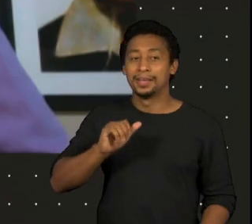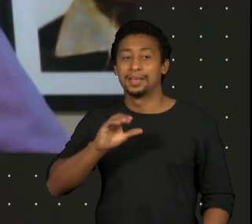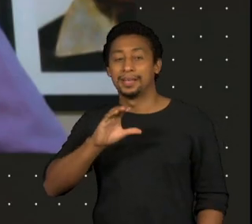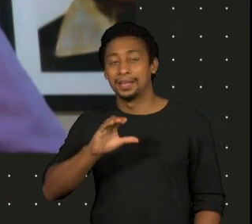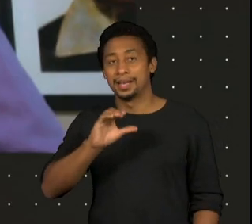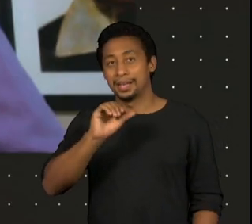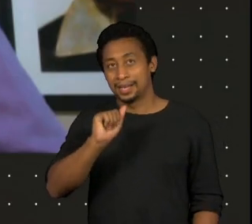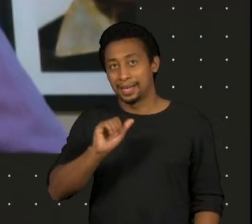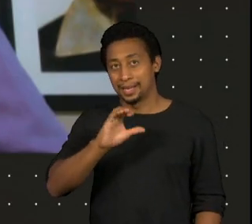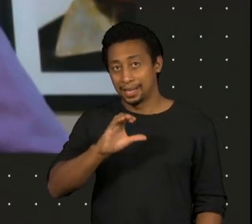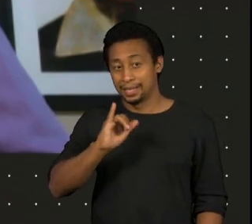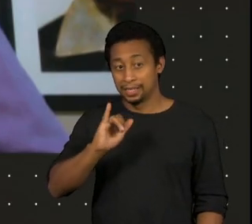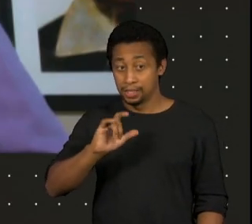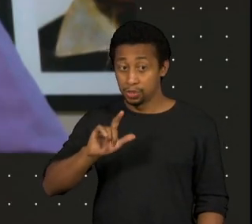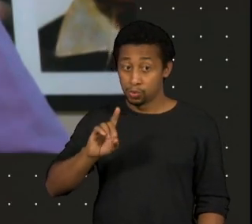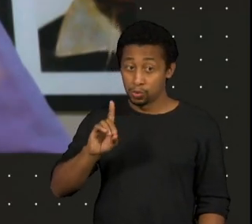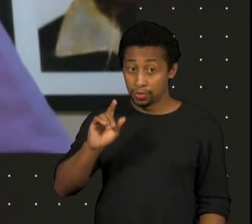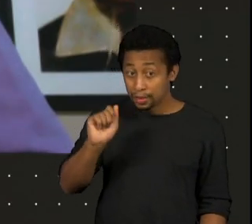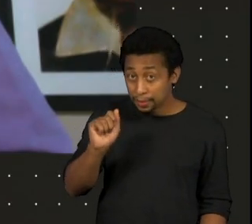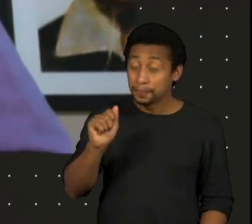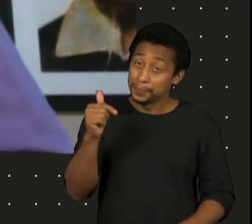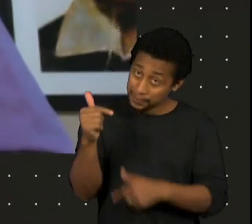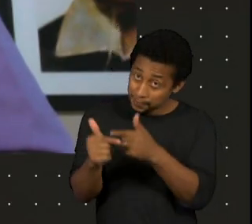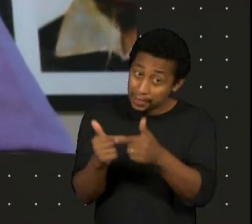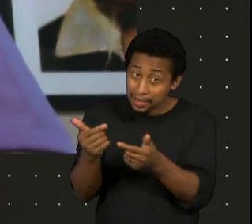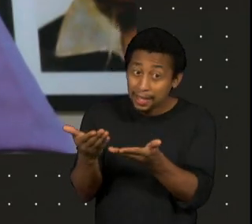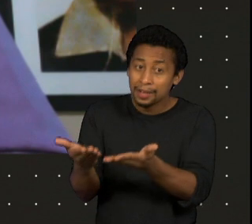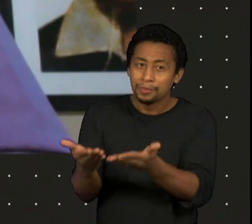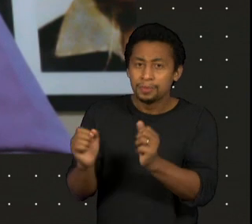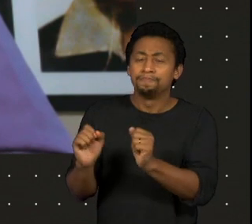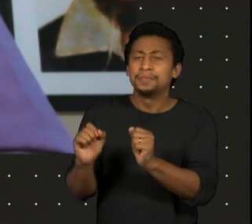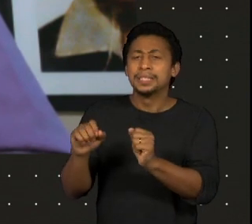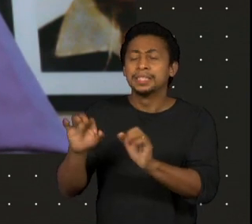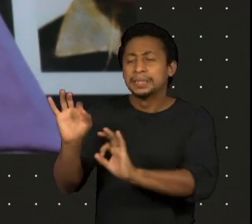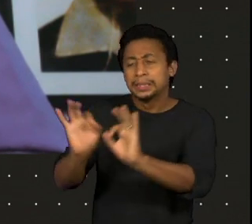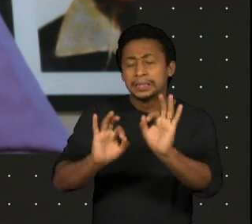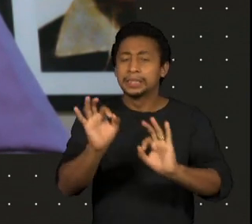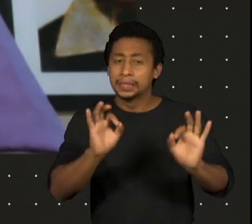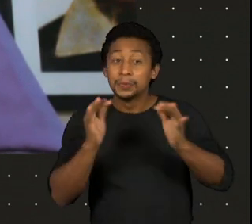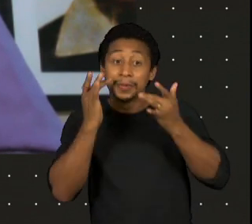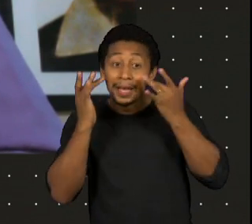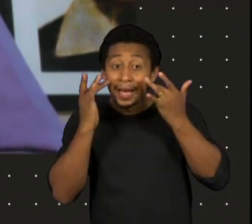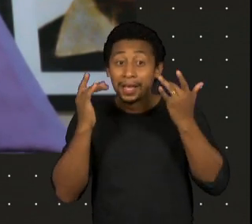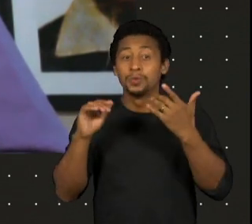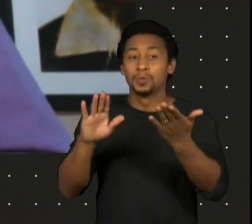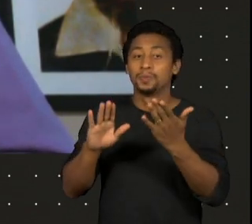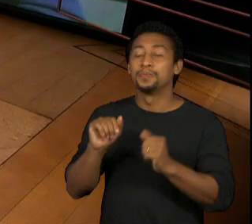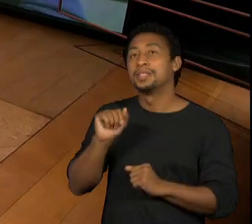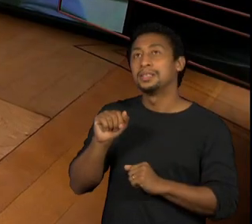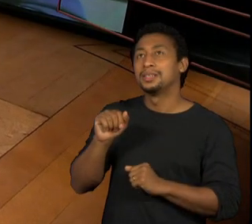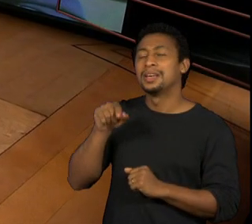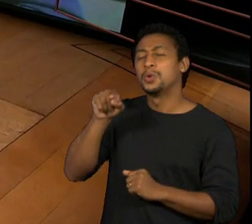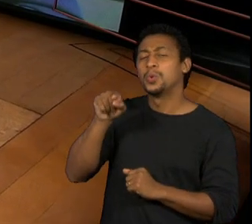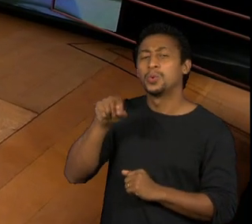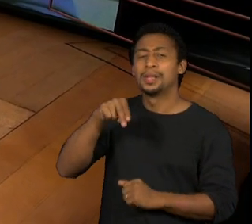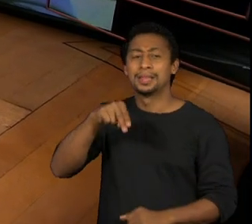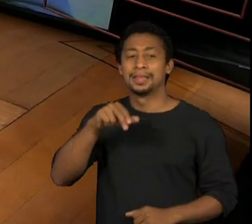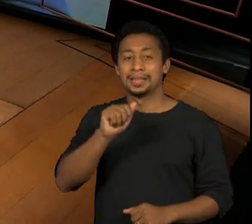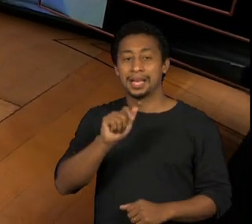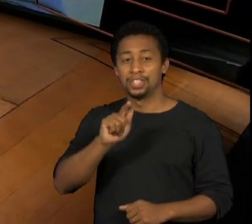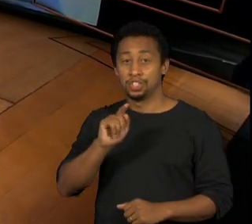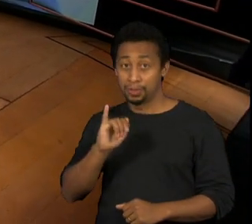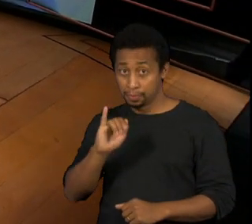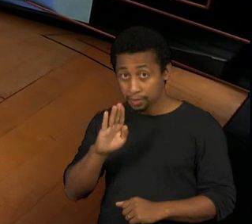agente cultural, produtor de teatro, e ele tinha produzido algumas peças. E ele ia